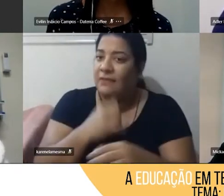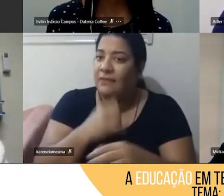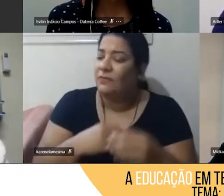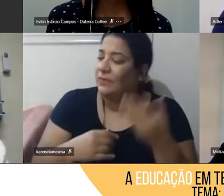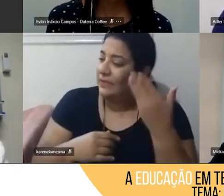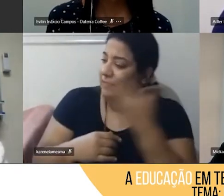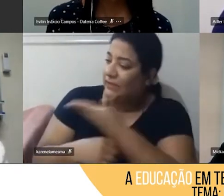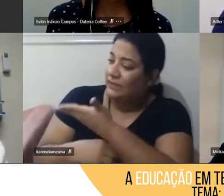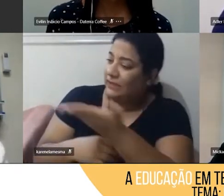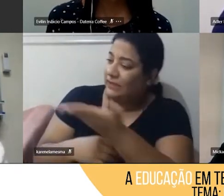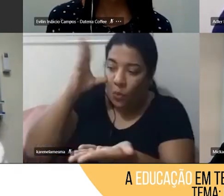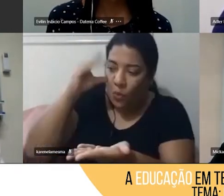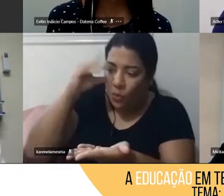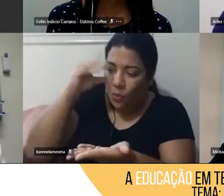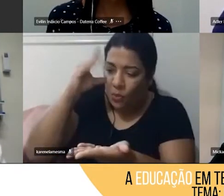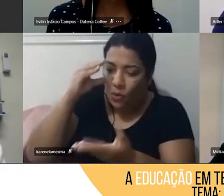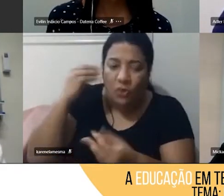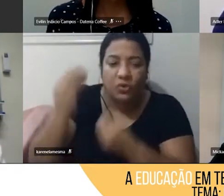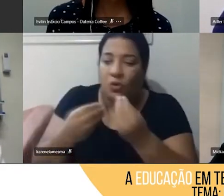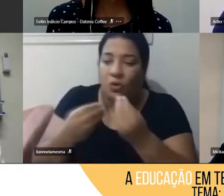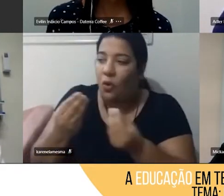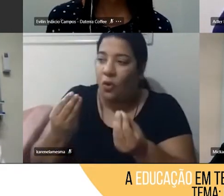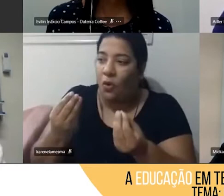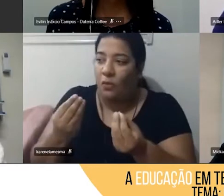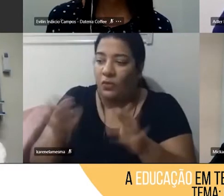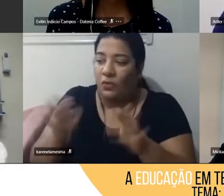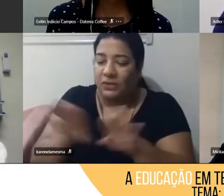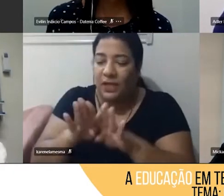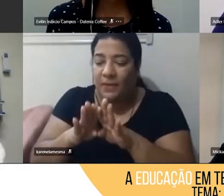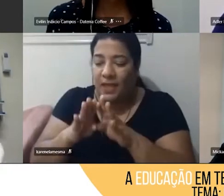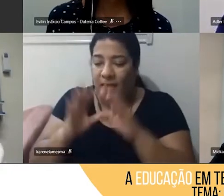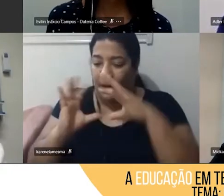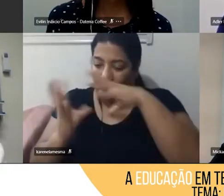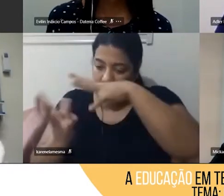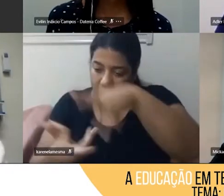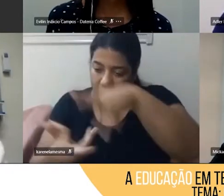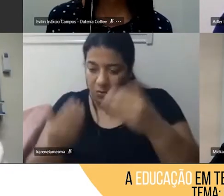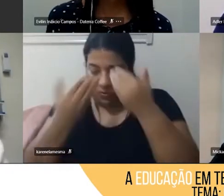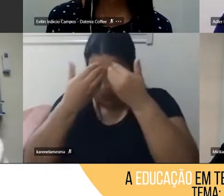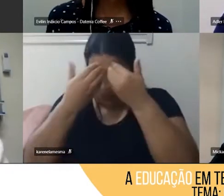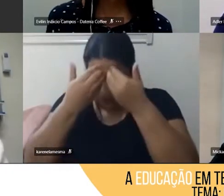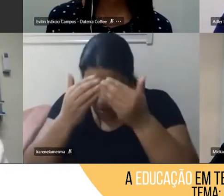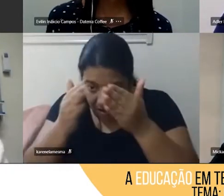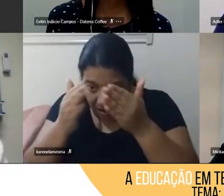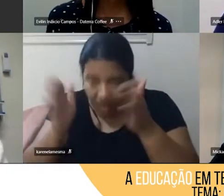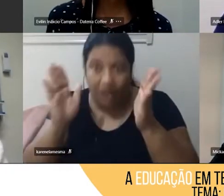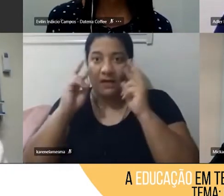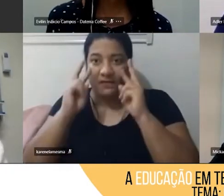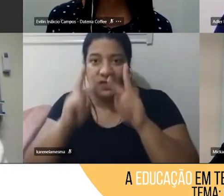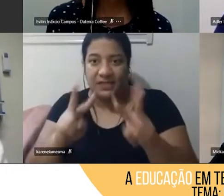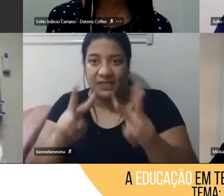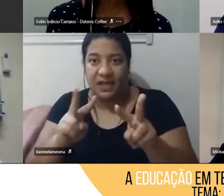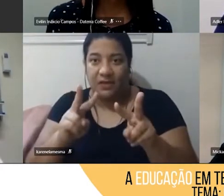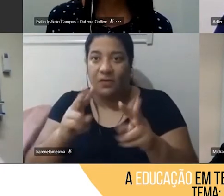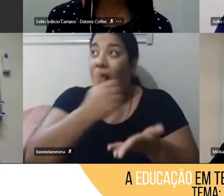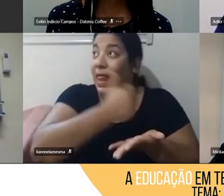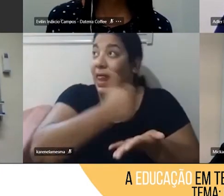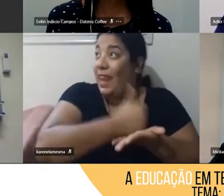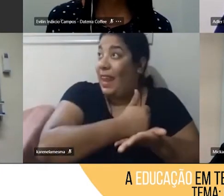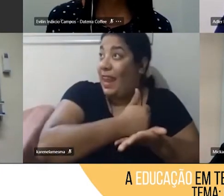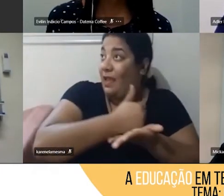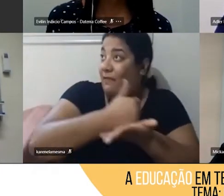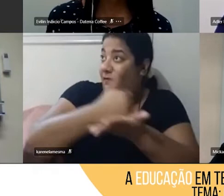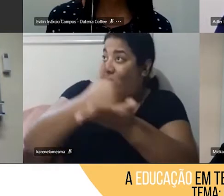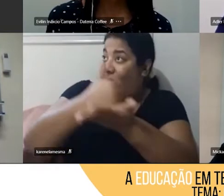amplio a visão de mundo, eu não posso levar esses jovens para conhecerem, sei lá, outros países, mas como é que eu